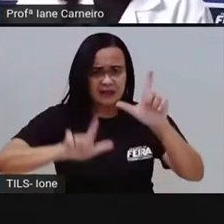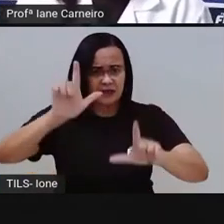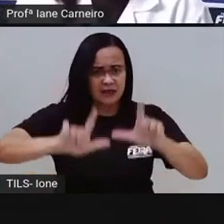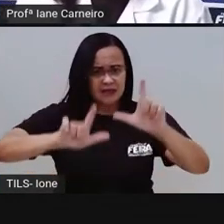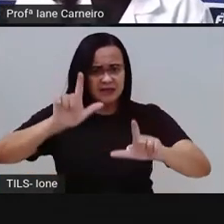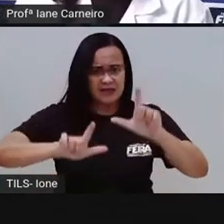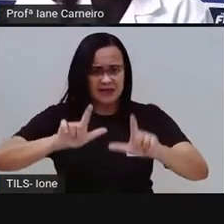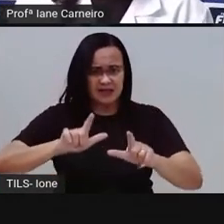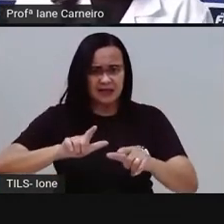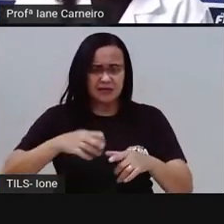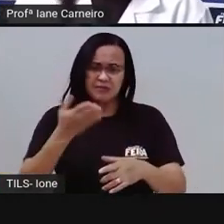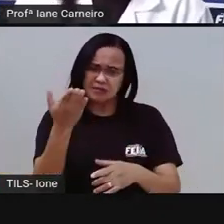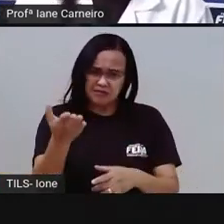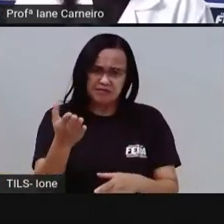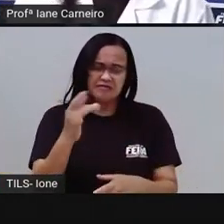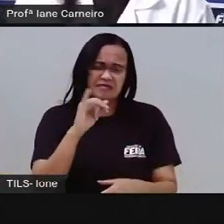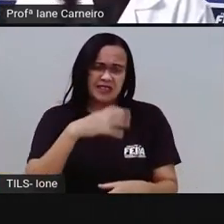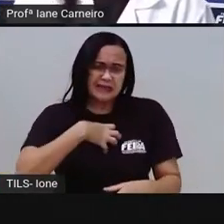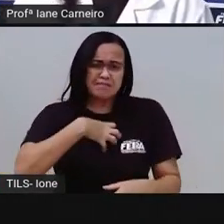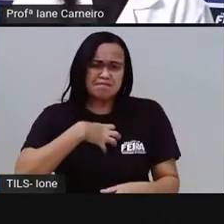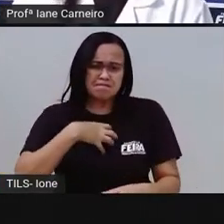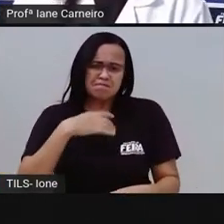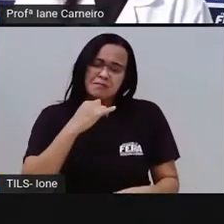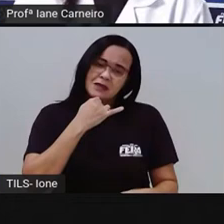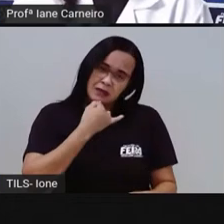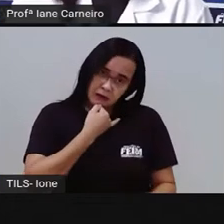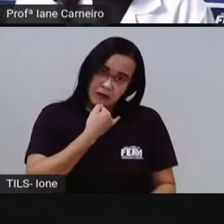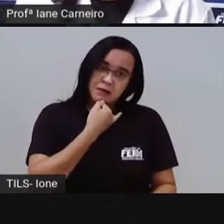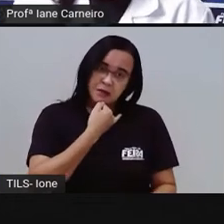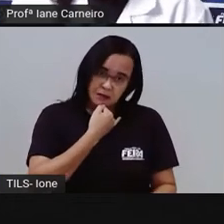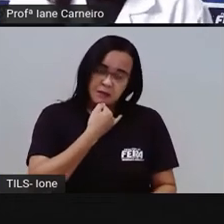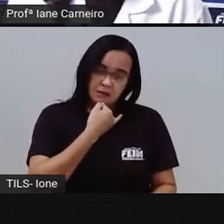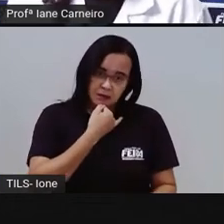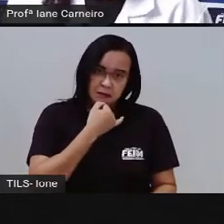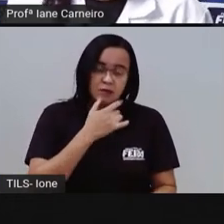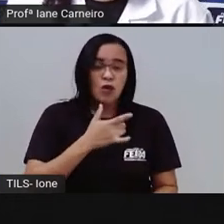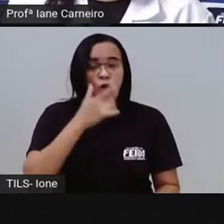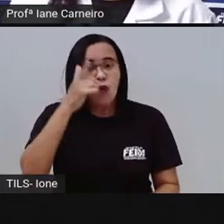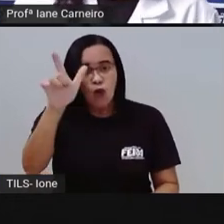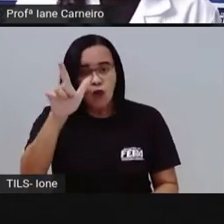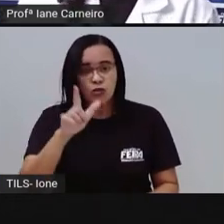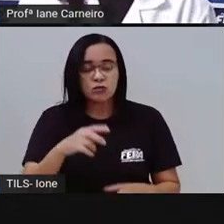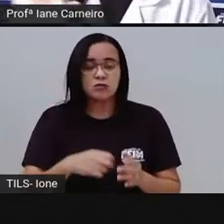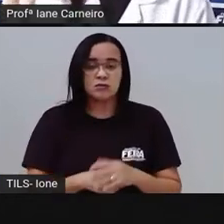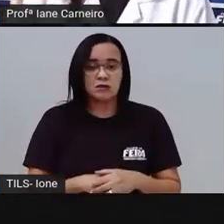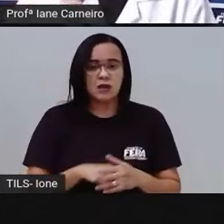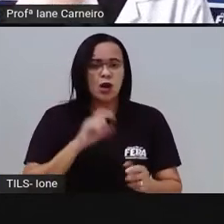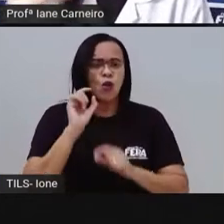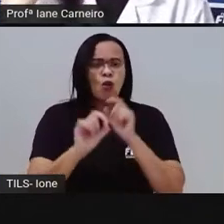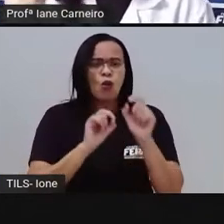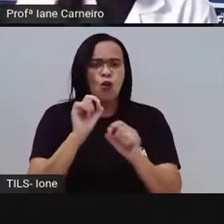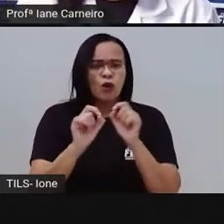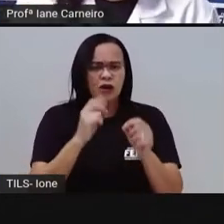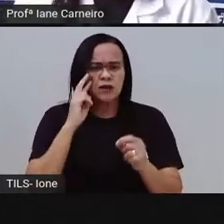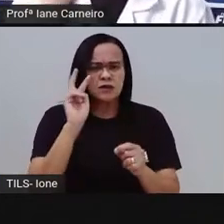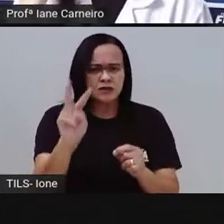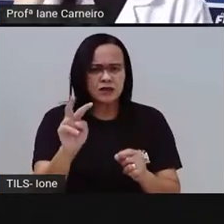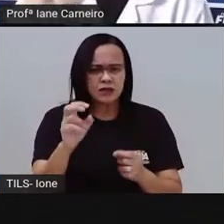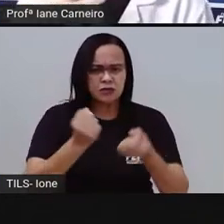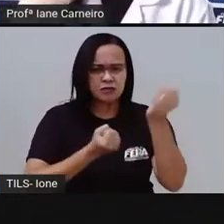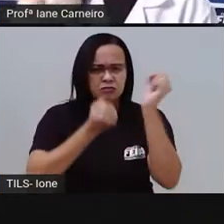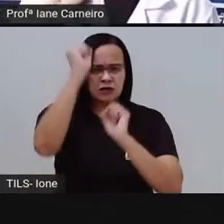imagens muito tristes, né? Outras aqui que a Pró trouxe, ó. Essa imagem aqui de uma fábrica, né? De uma indústria